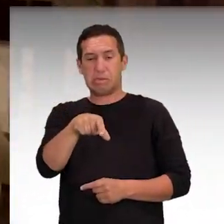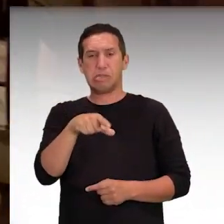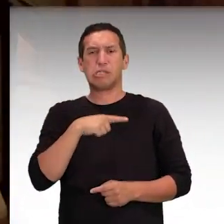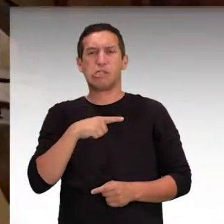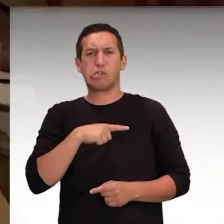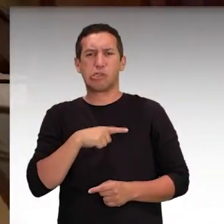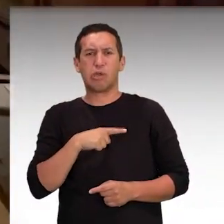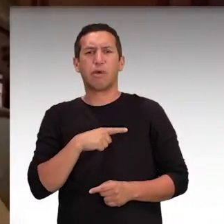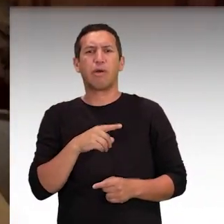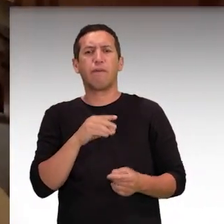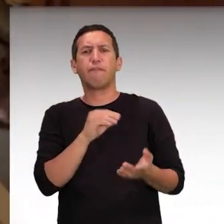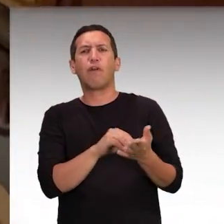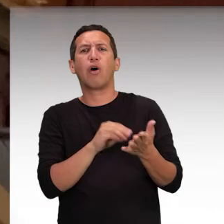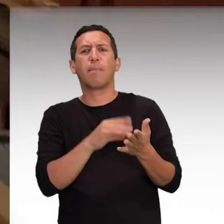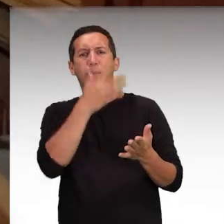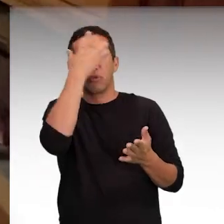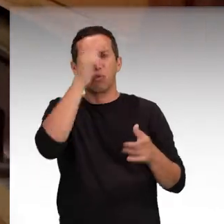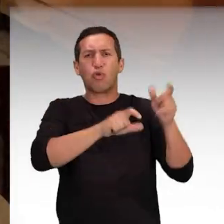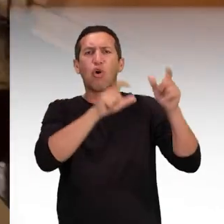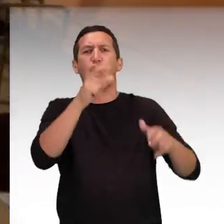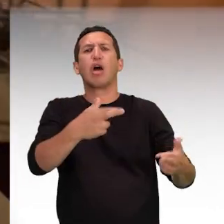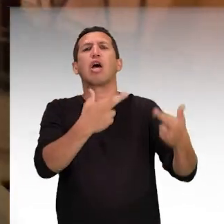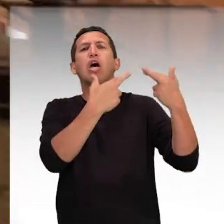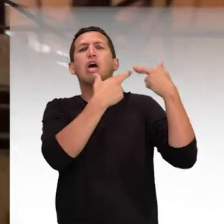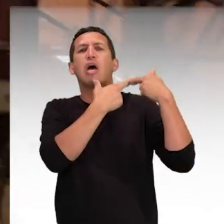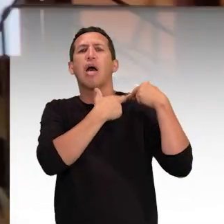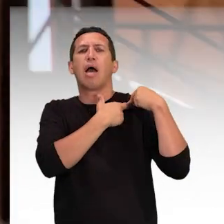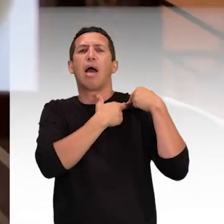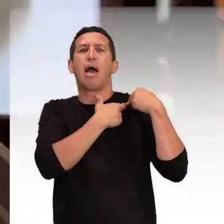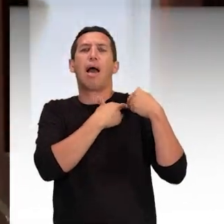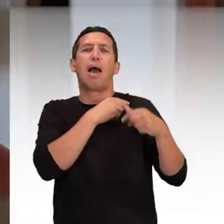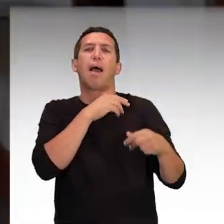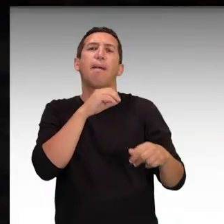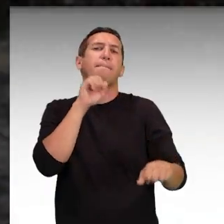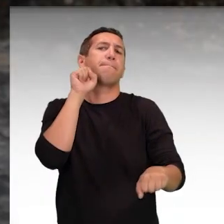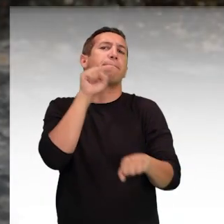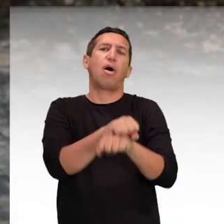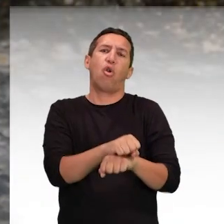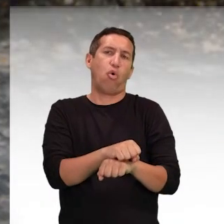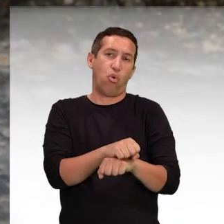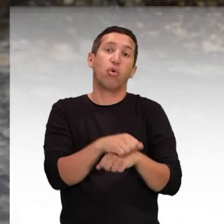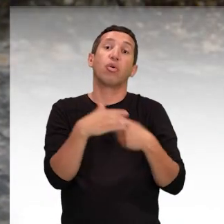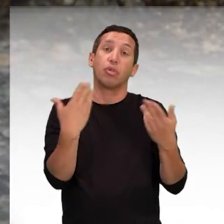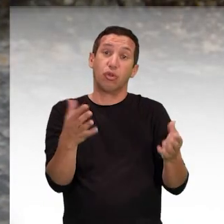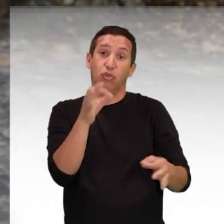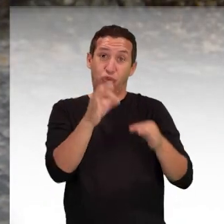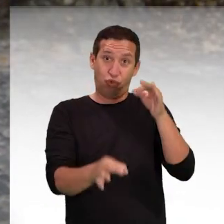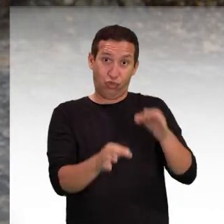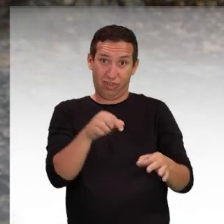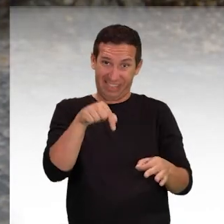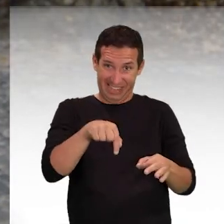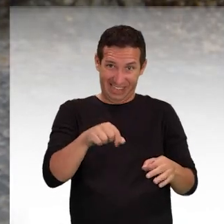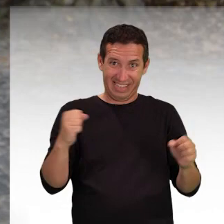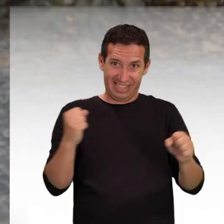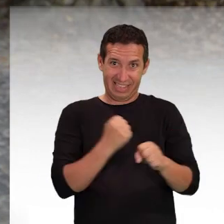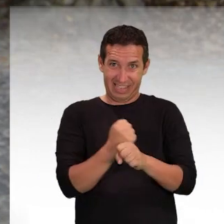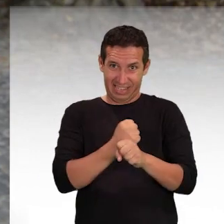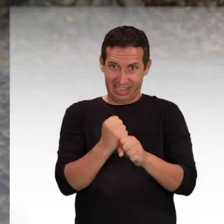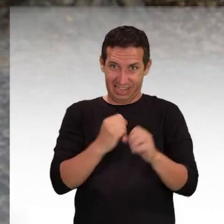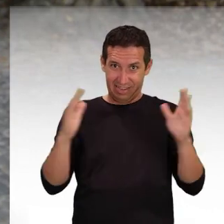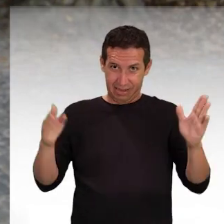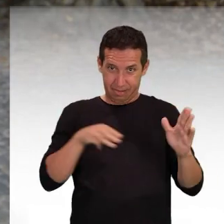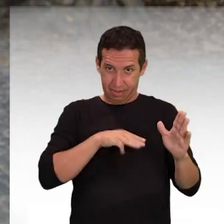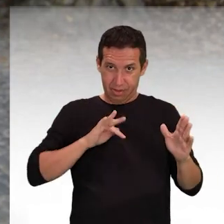relacionados ao número de responsáveis pela casa atrasaram as intervenções. Em janeiro deste ano, a Justiça atendeu uma ação do